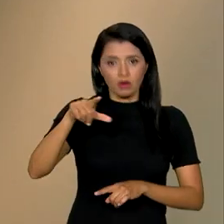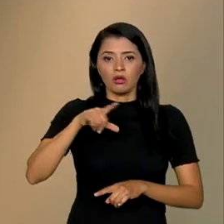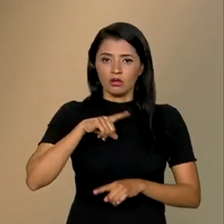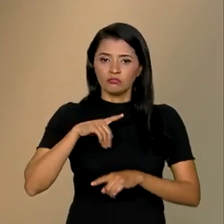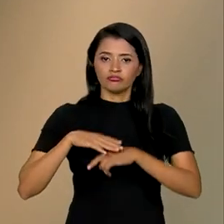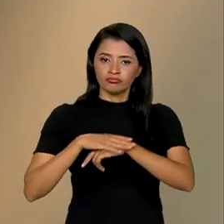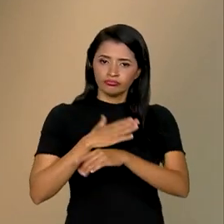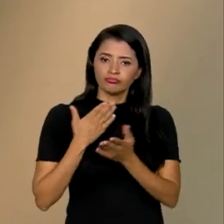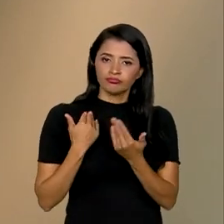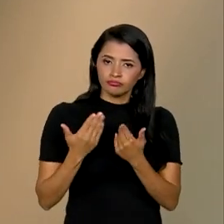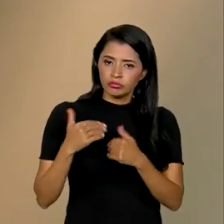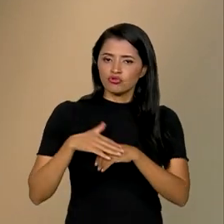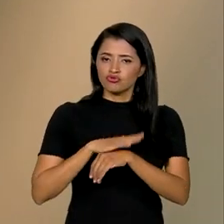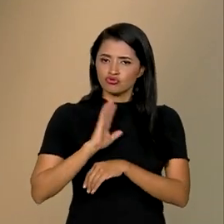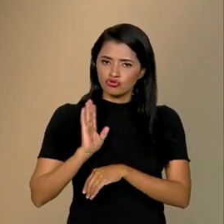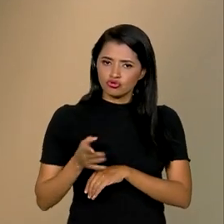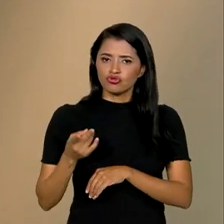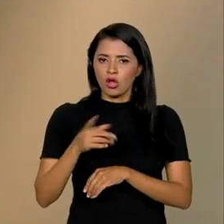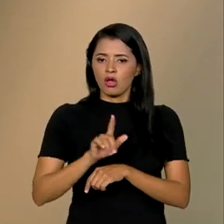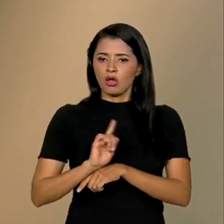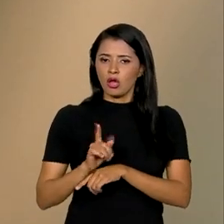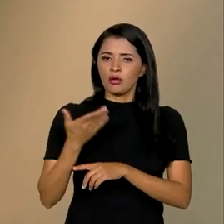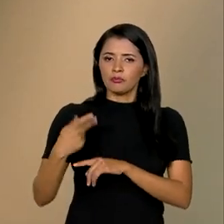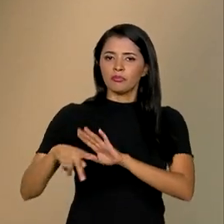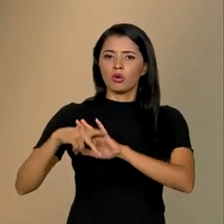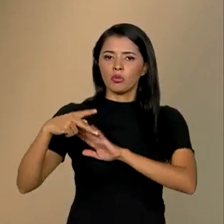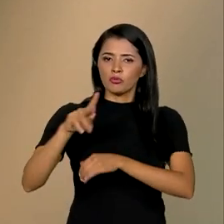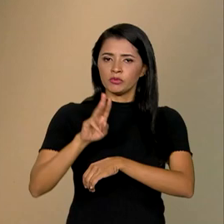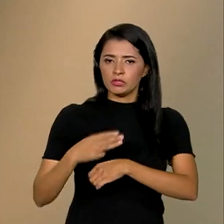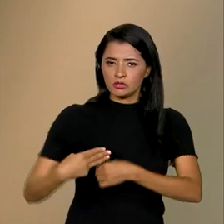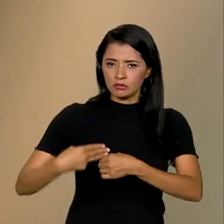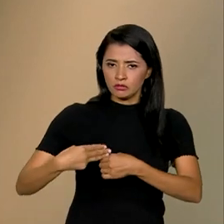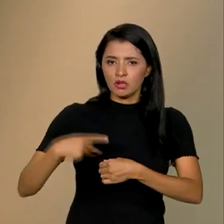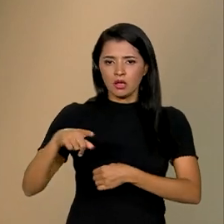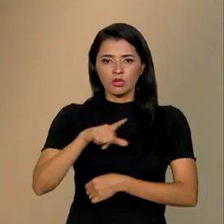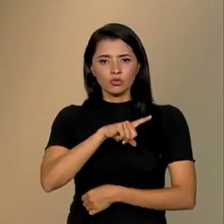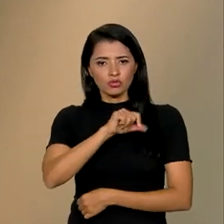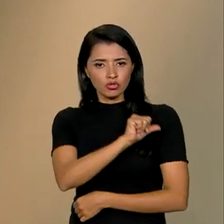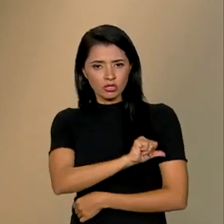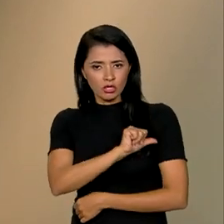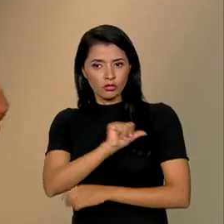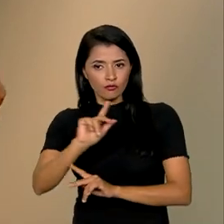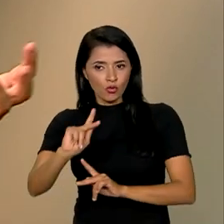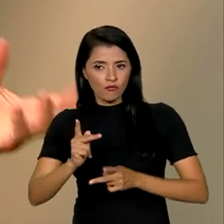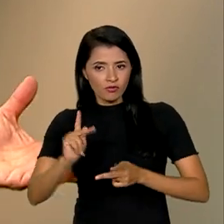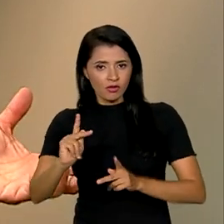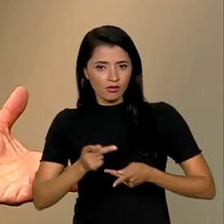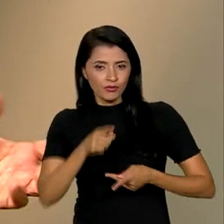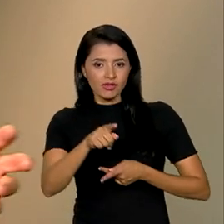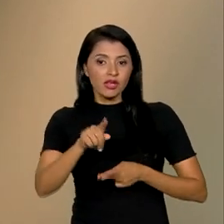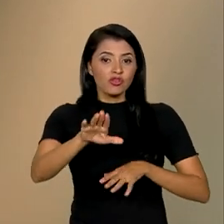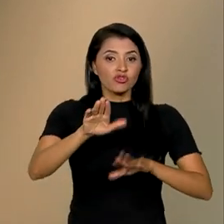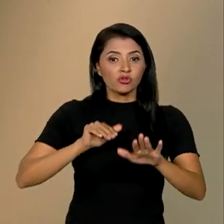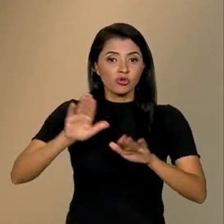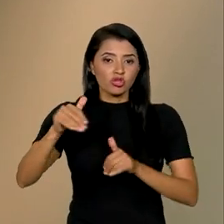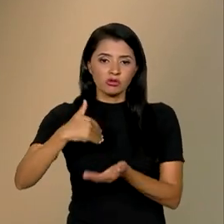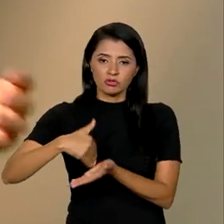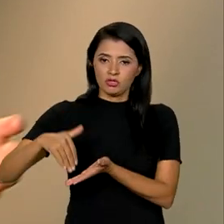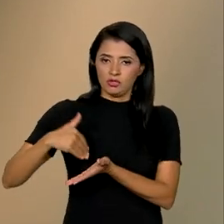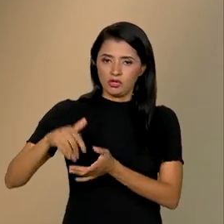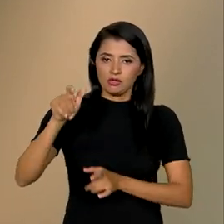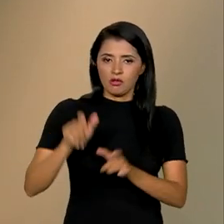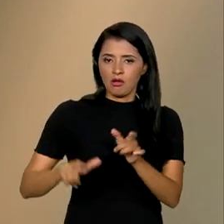tenho conversado com esses gestores do município do Rio de Janeiro, convidado, e eles convidam os secretários, né?